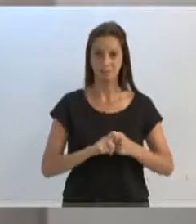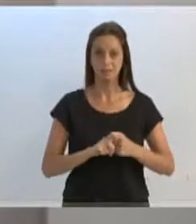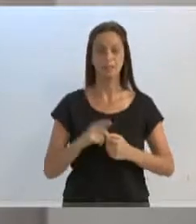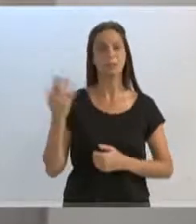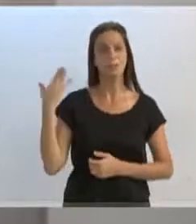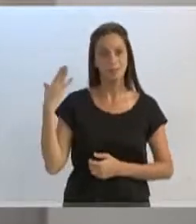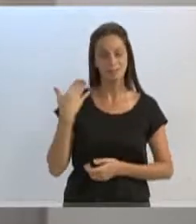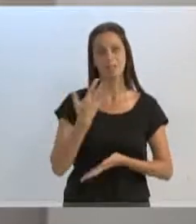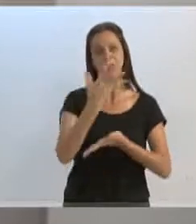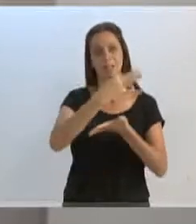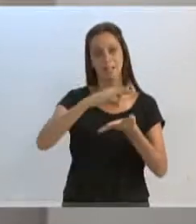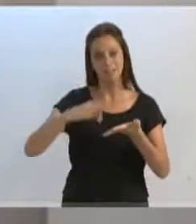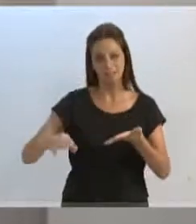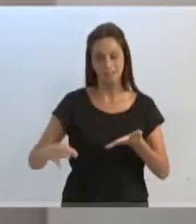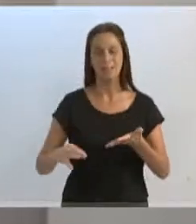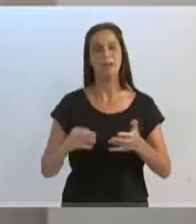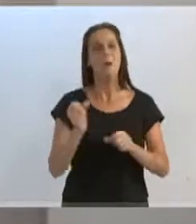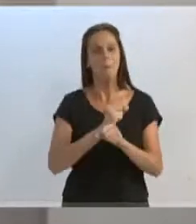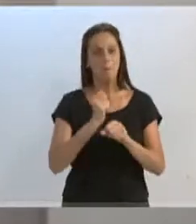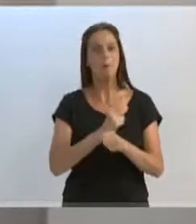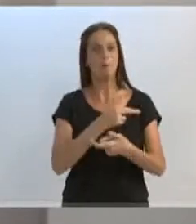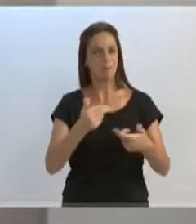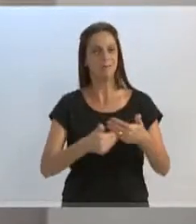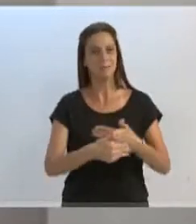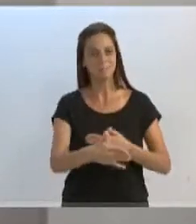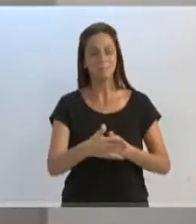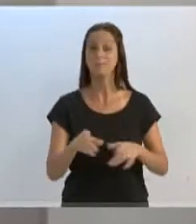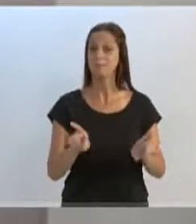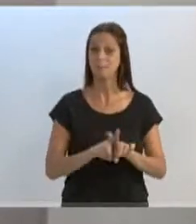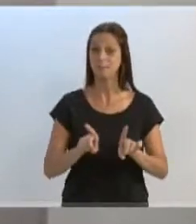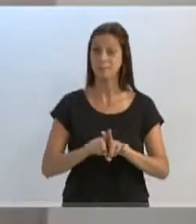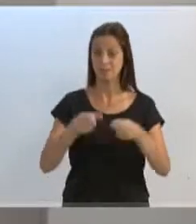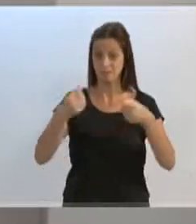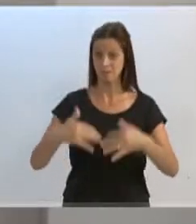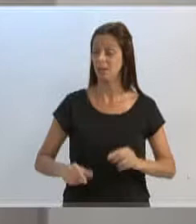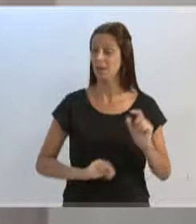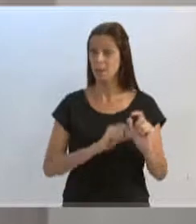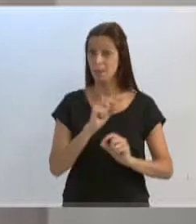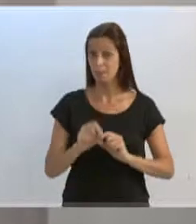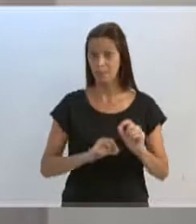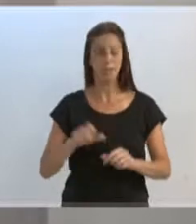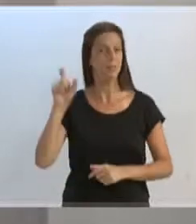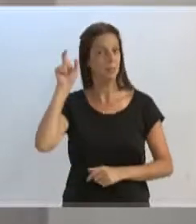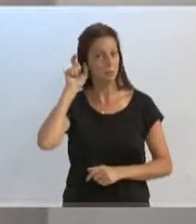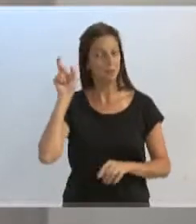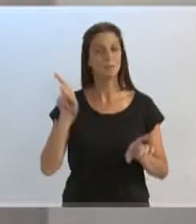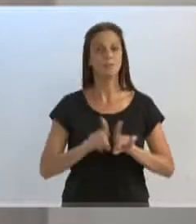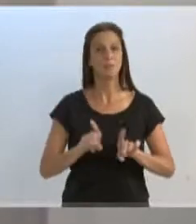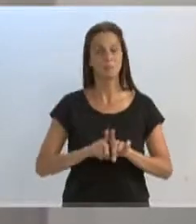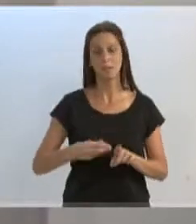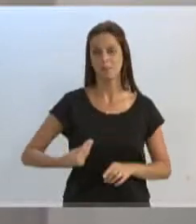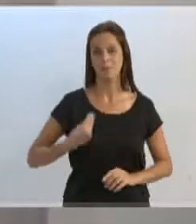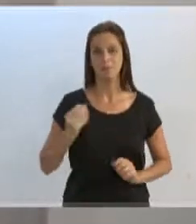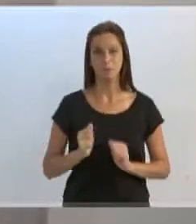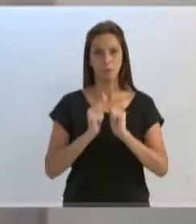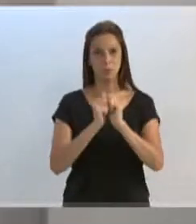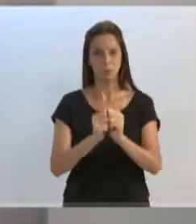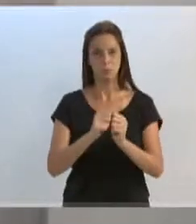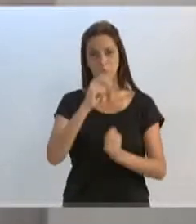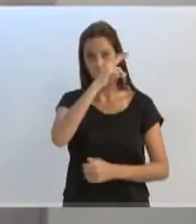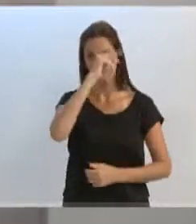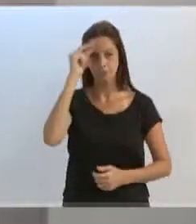assinadas também nesse evento, e também destacar, vereadorientes, juntamente também com a presença do nosso presidente